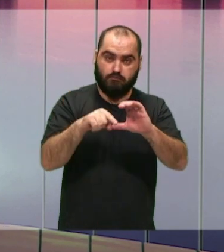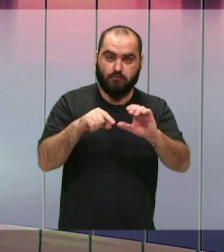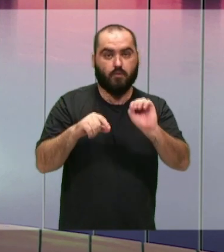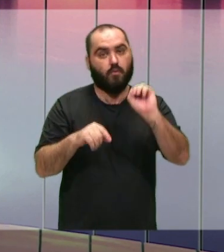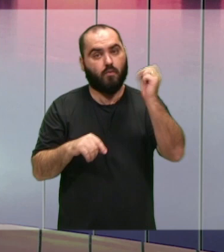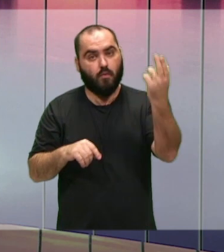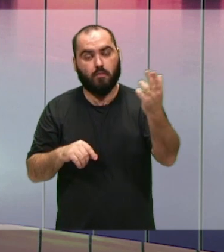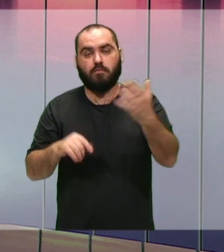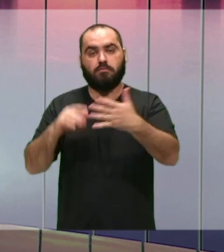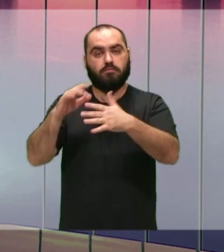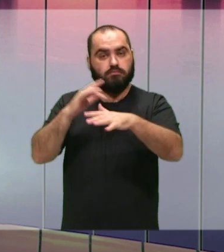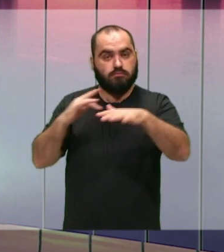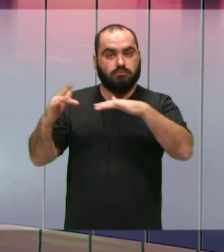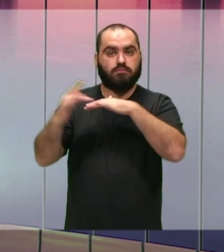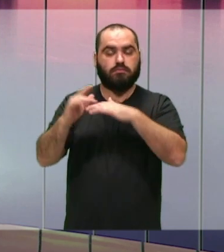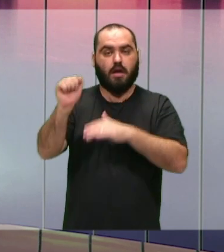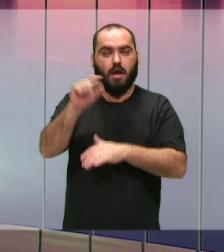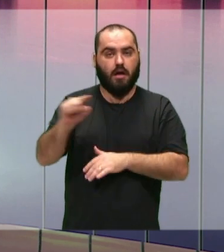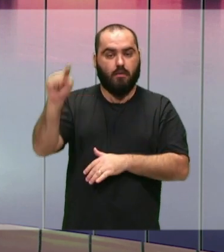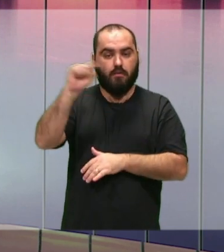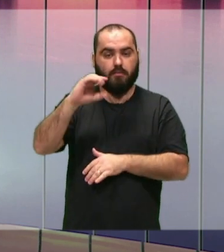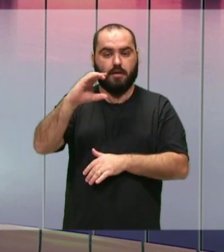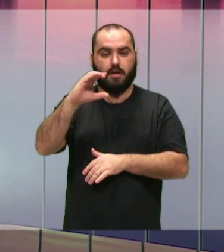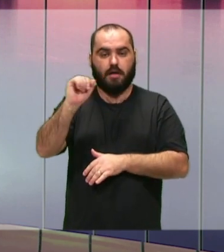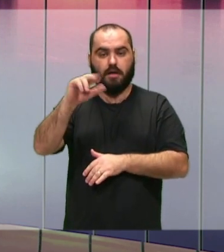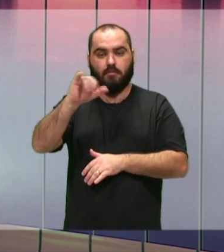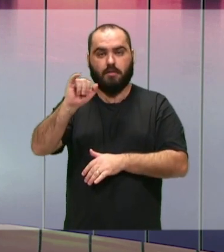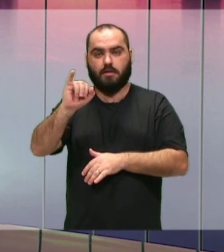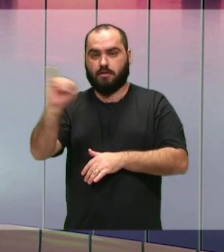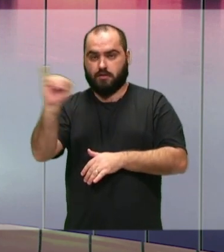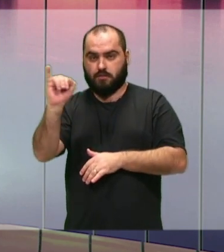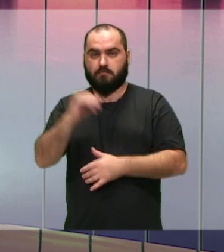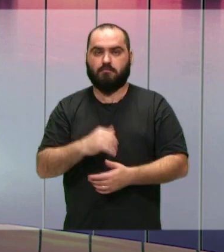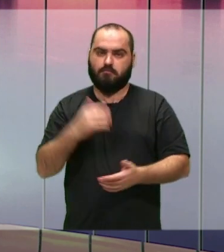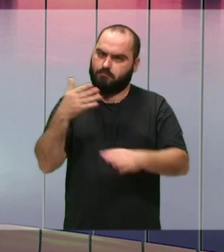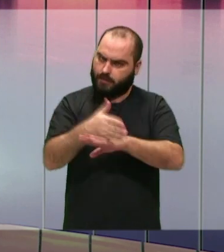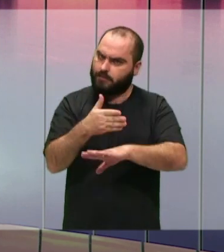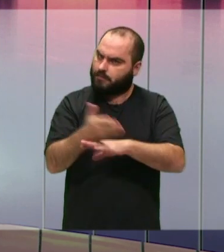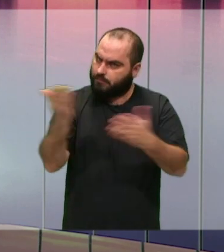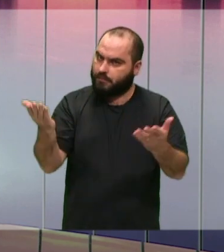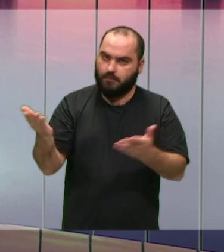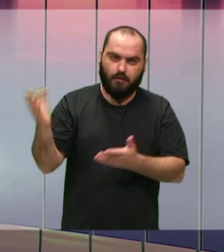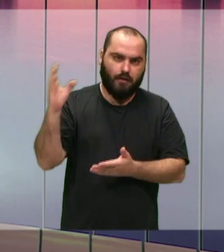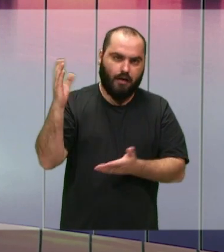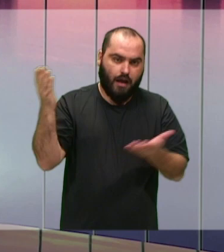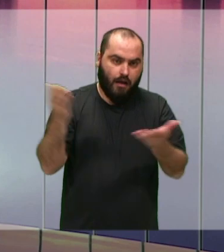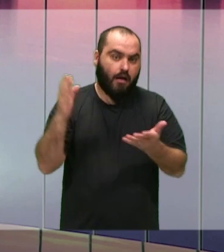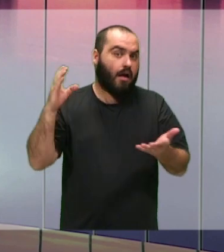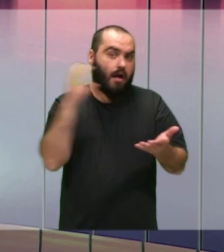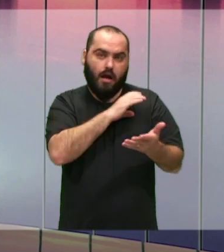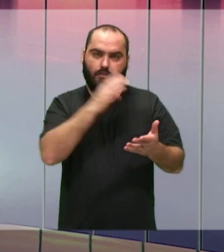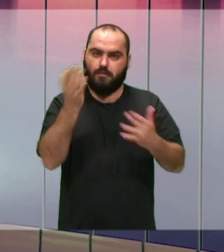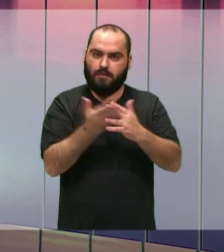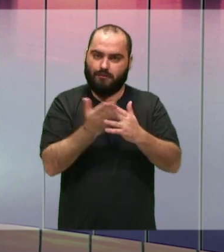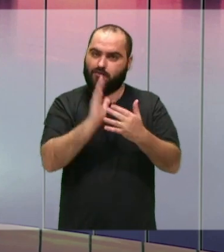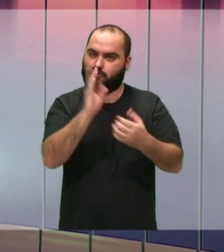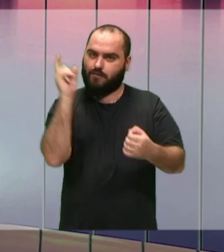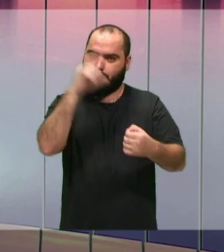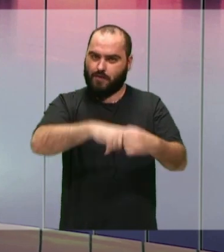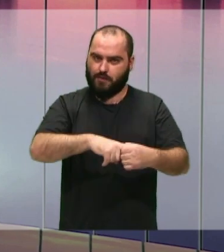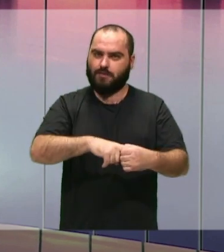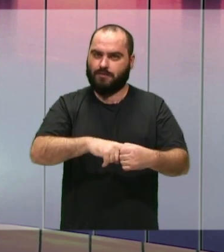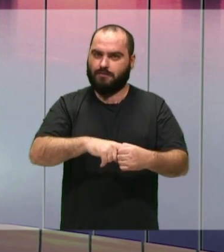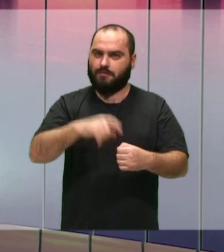pelas redes sociais arroba Câmara Itajaí. Participe. E a gente vai agora para um rápido intervalo e já